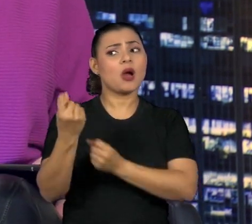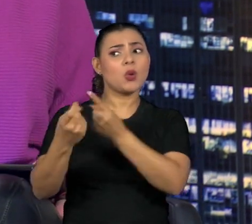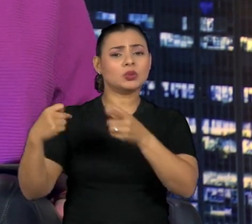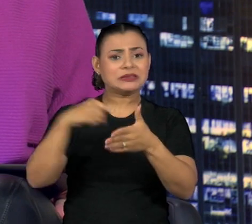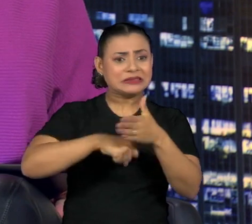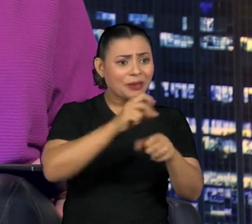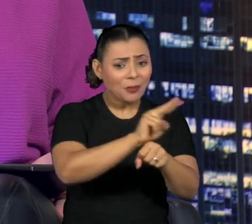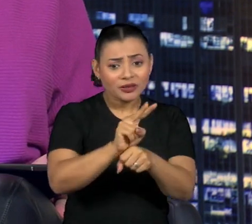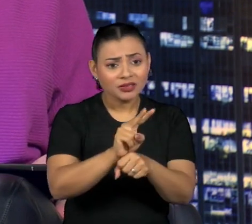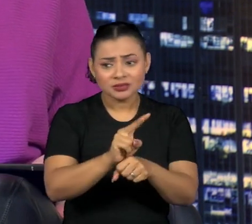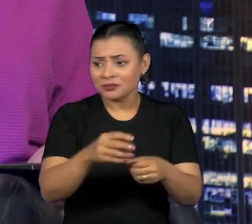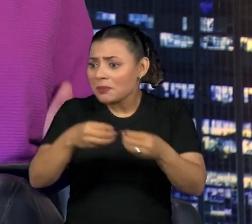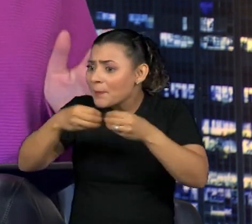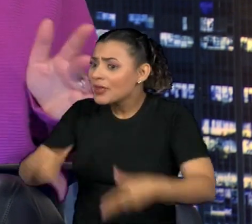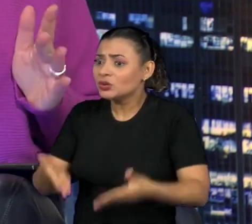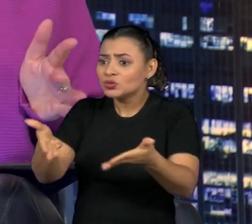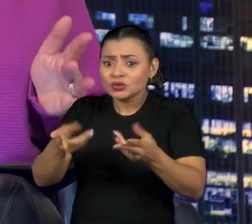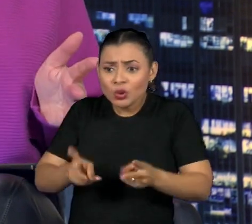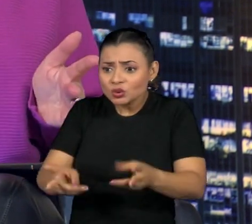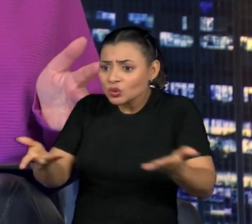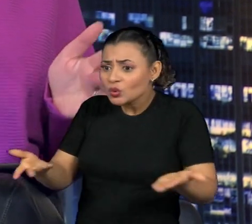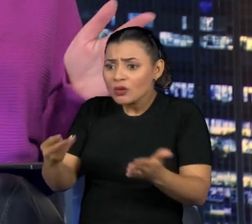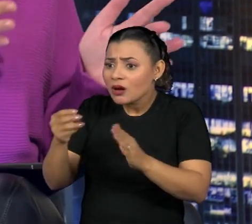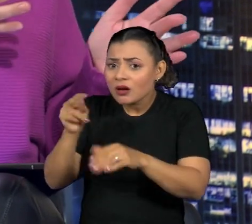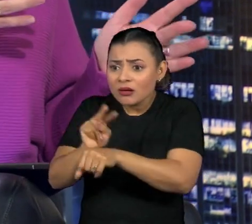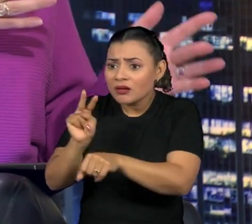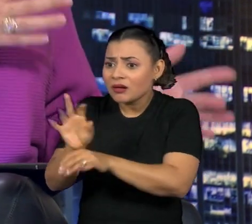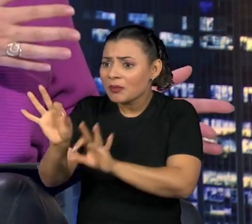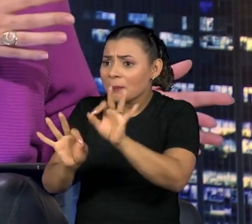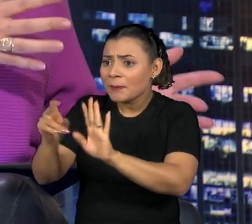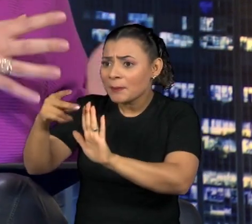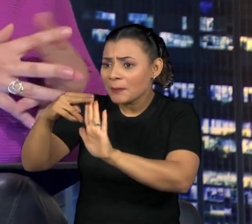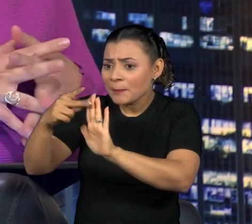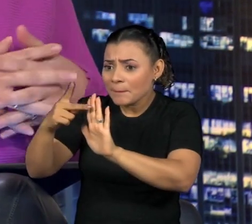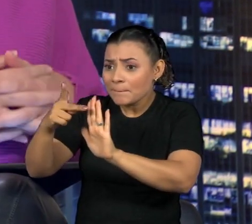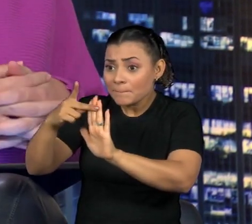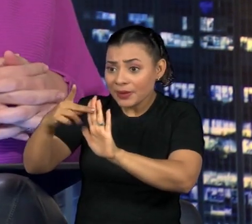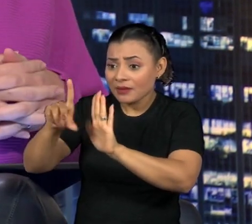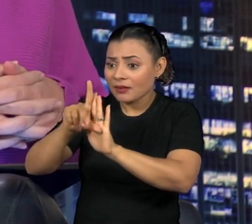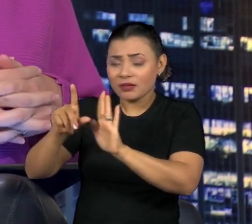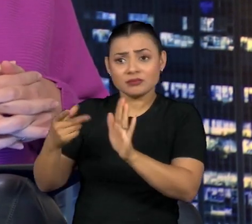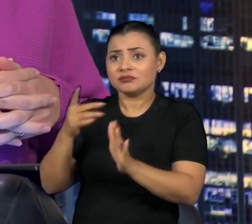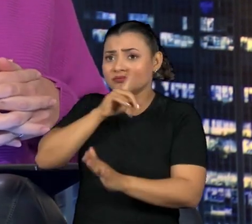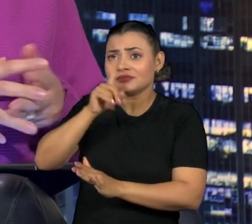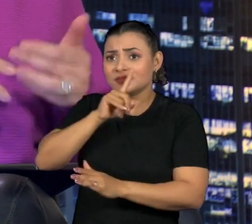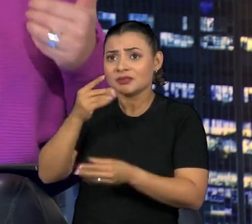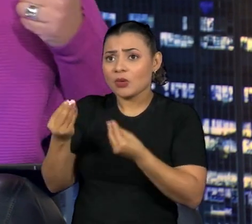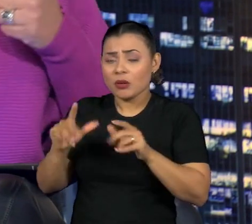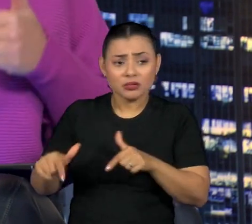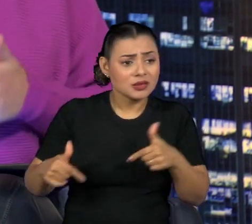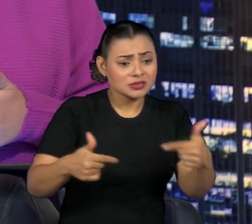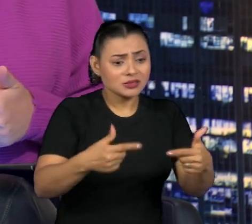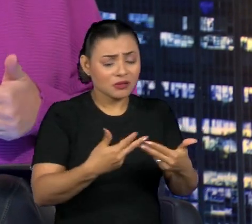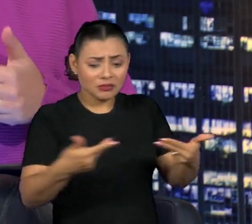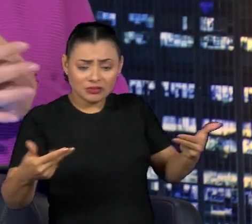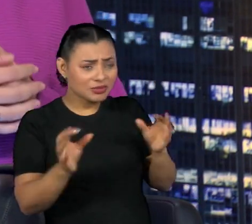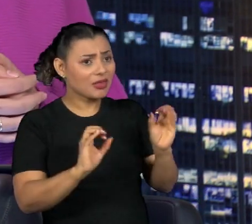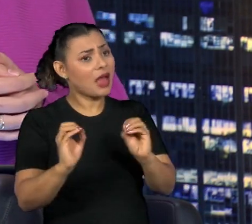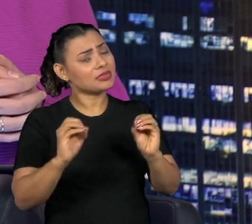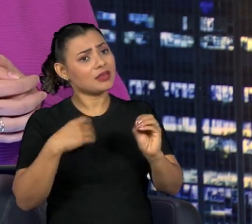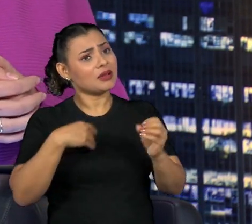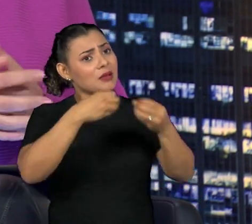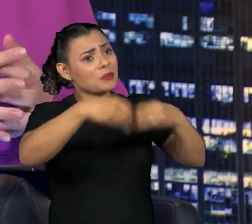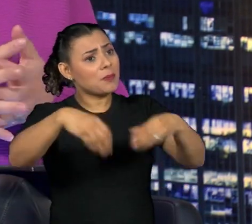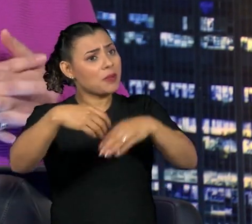gerar impacto ambiental. Olhando aí para os últimos acontecimentos, que direção estamos tomando? Preservação ambiental